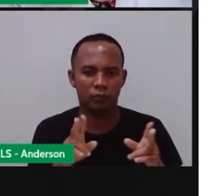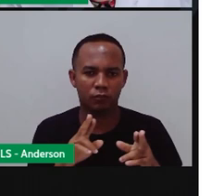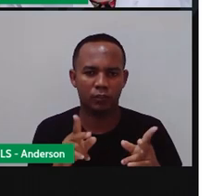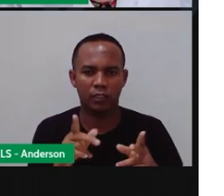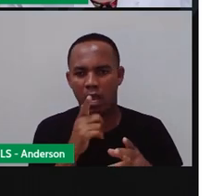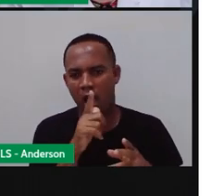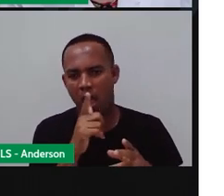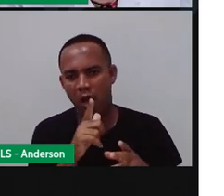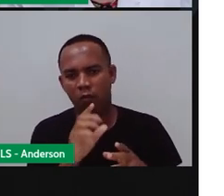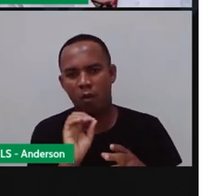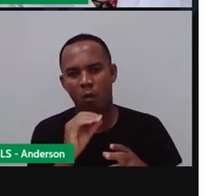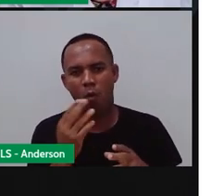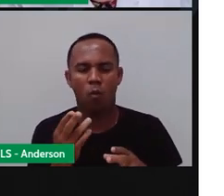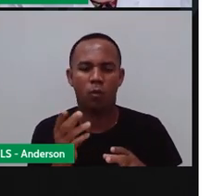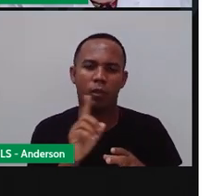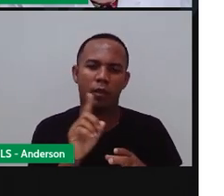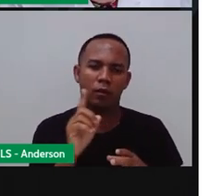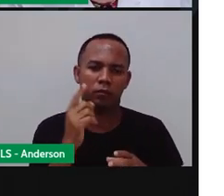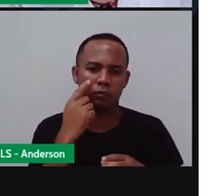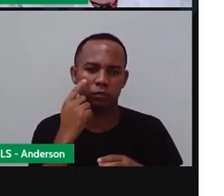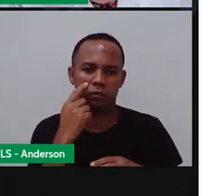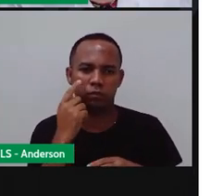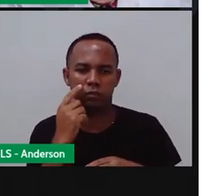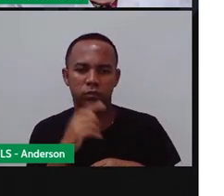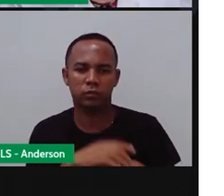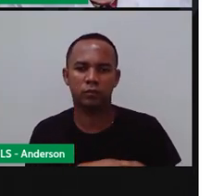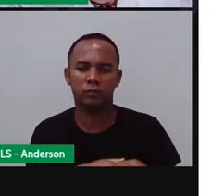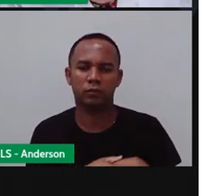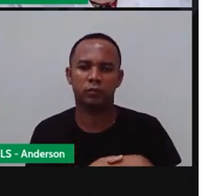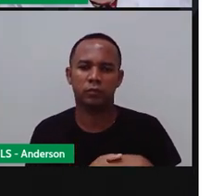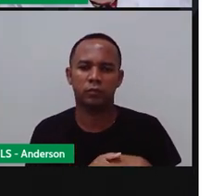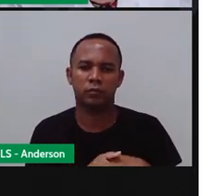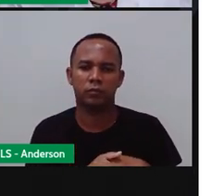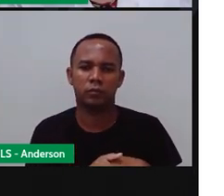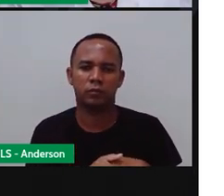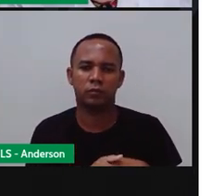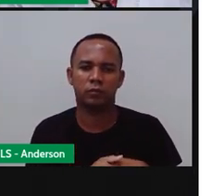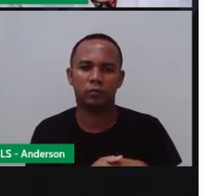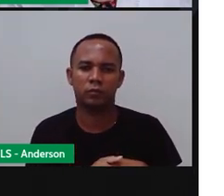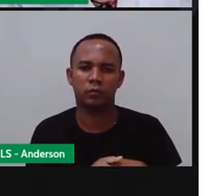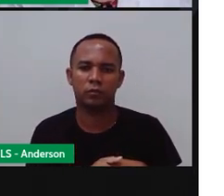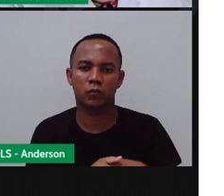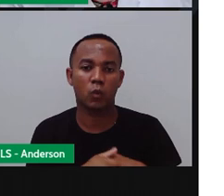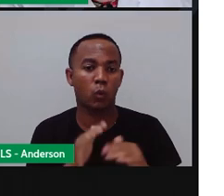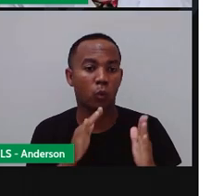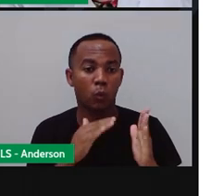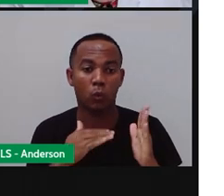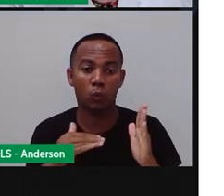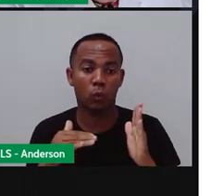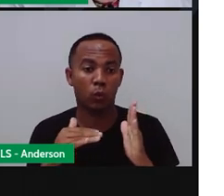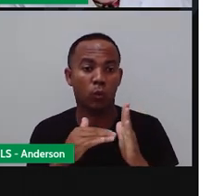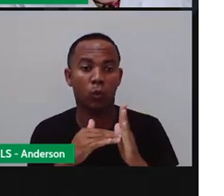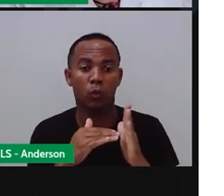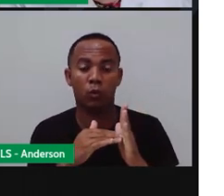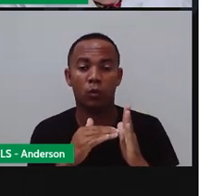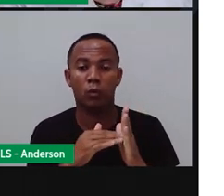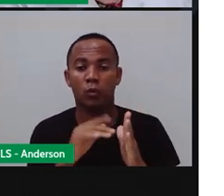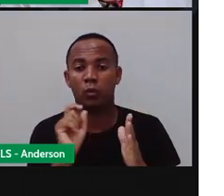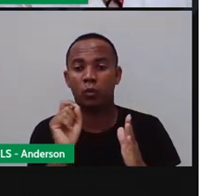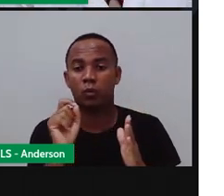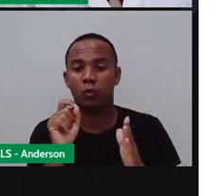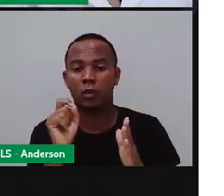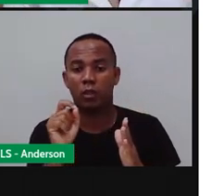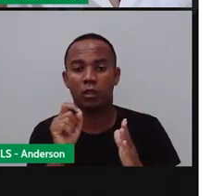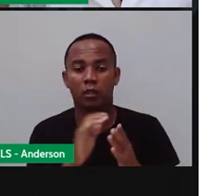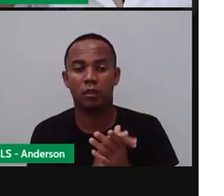de água e uma ampulheta. Relógio de água, relógio de água, relógio de água. Todos têm o quê? A transferência